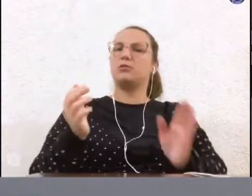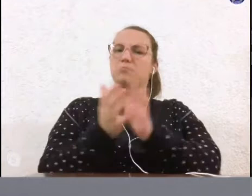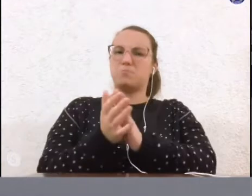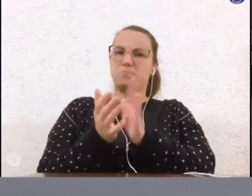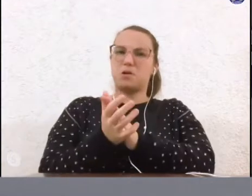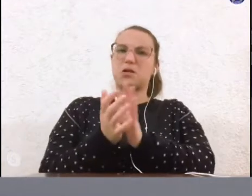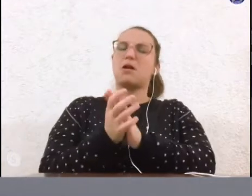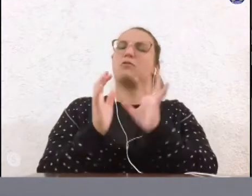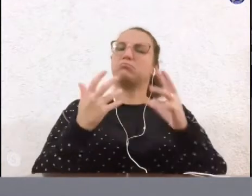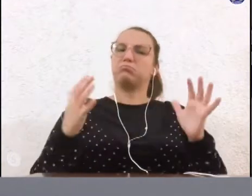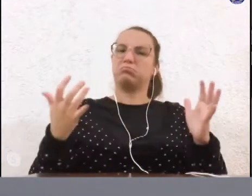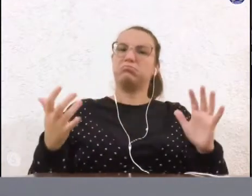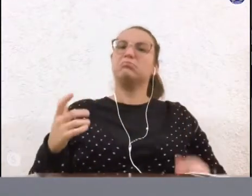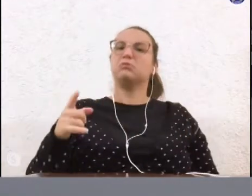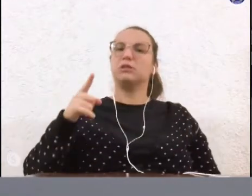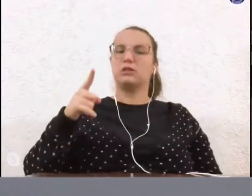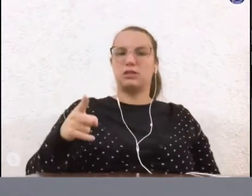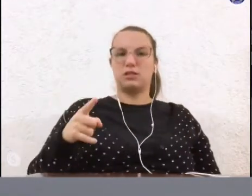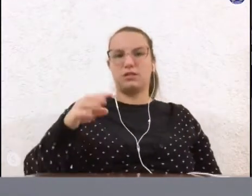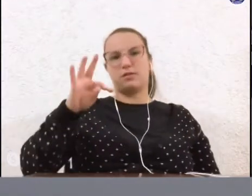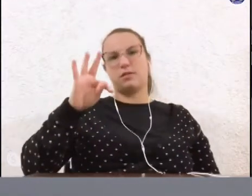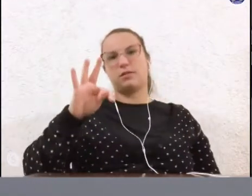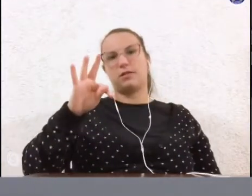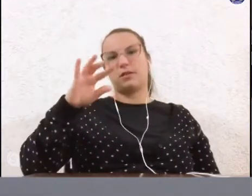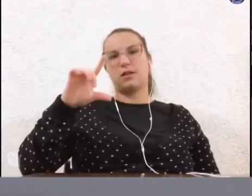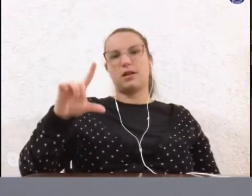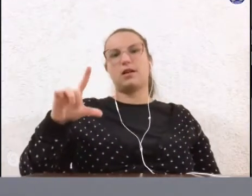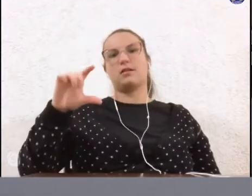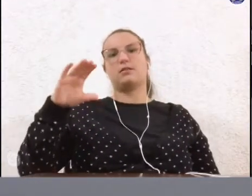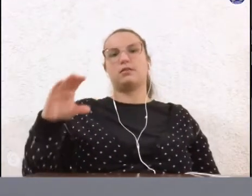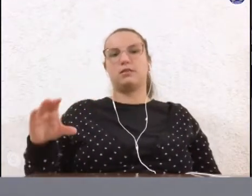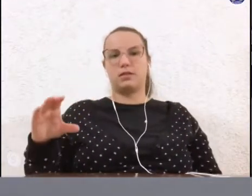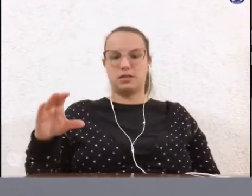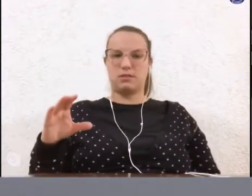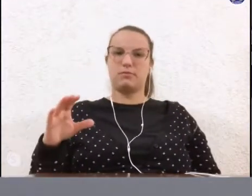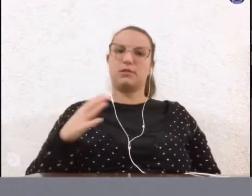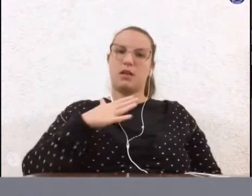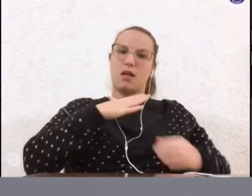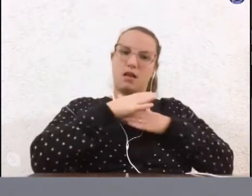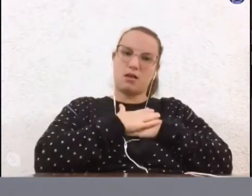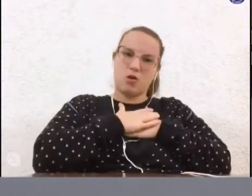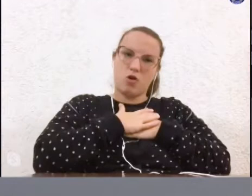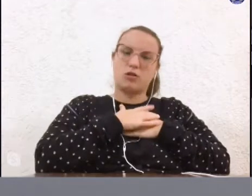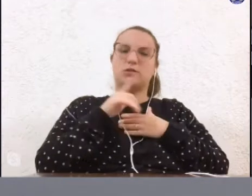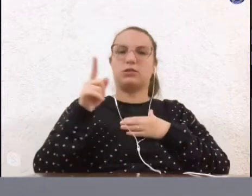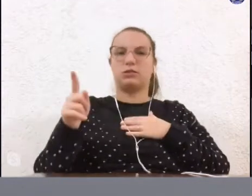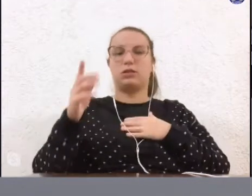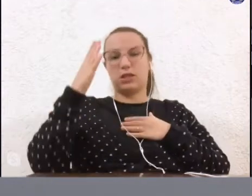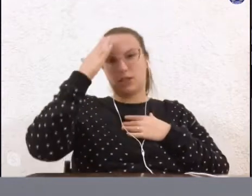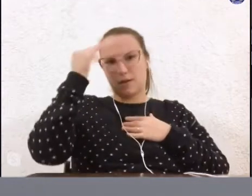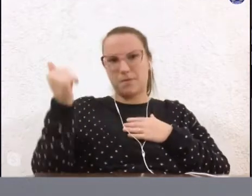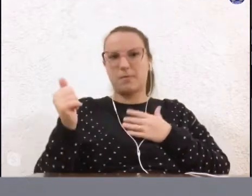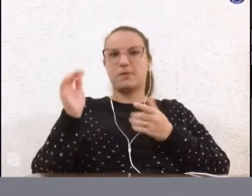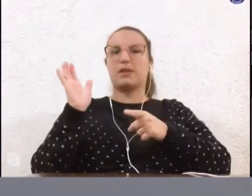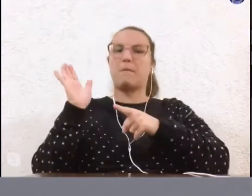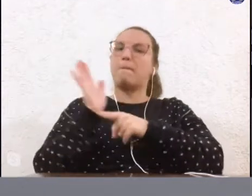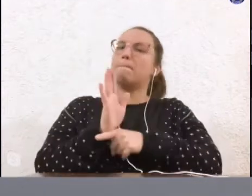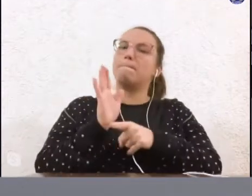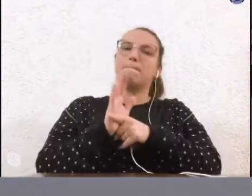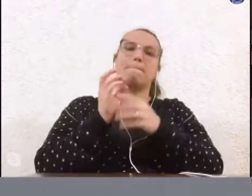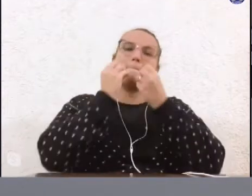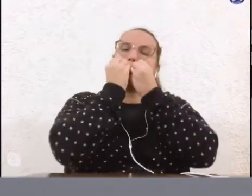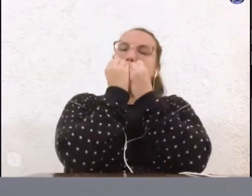referindo-se ao TLC, ao nosso querido TLC, que nós sabemos o bem que ele faz